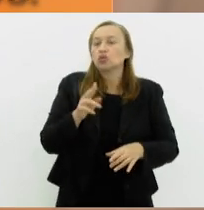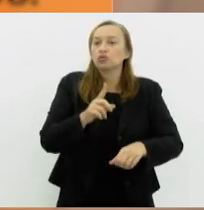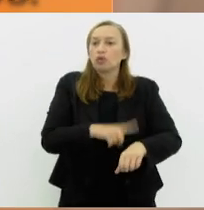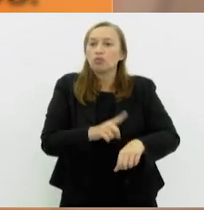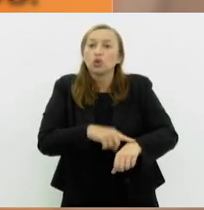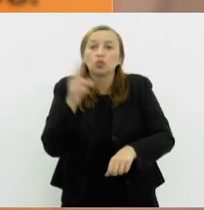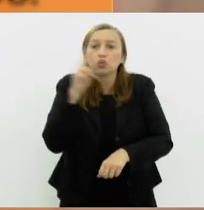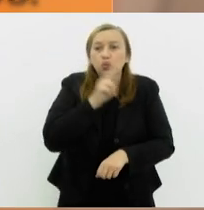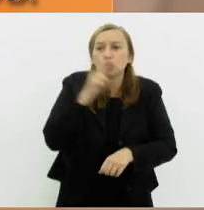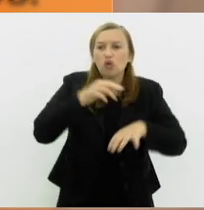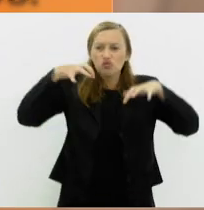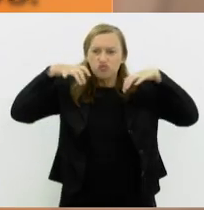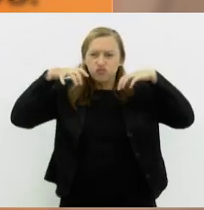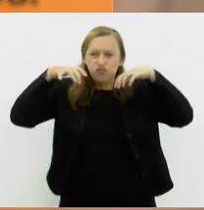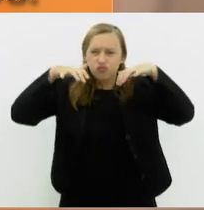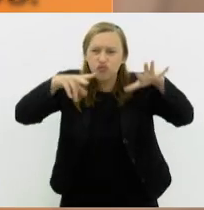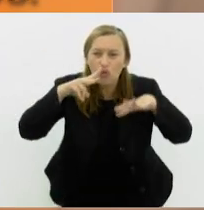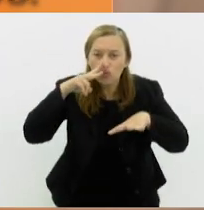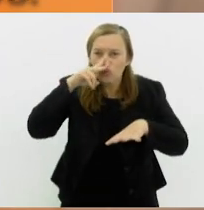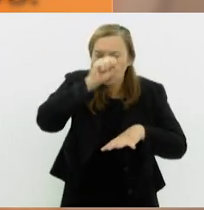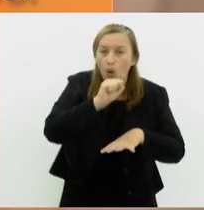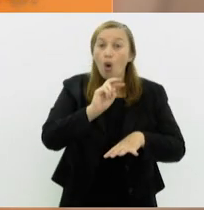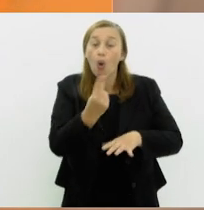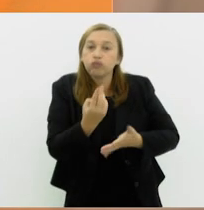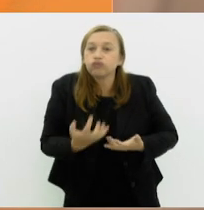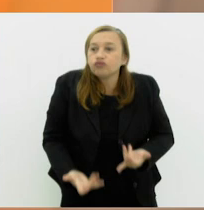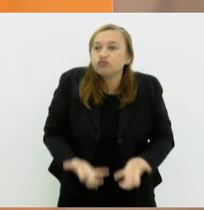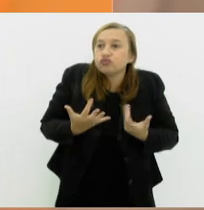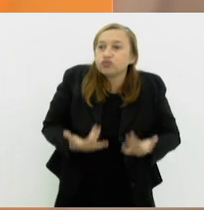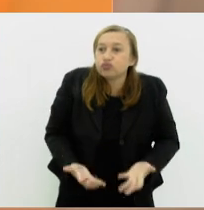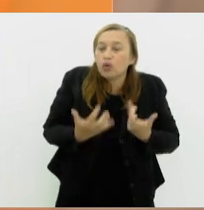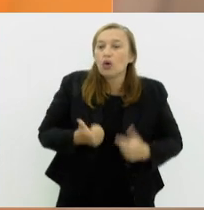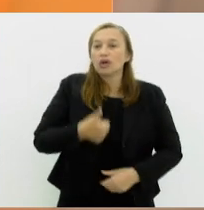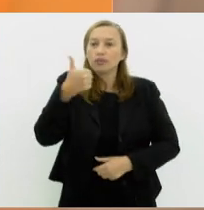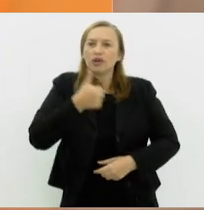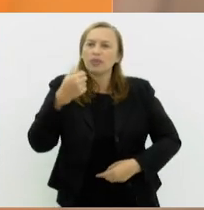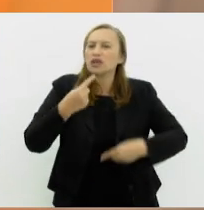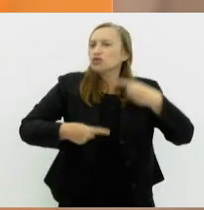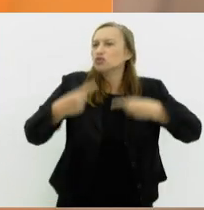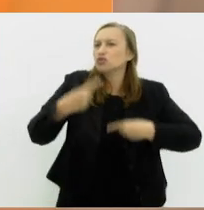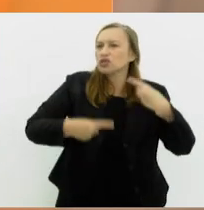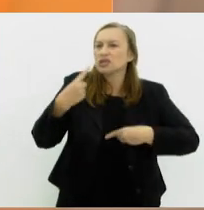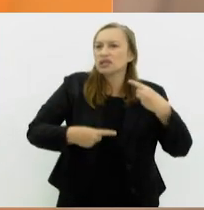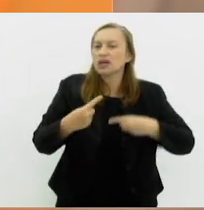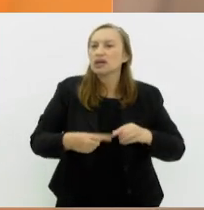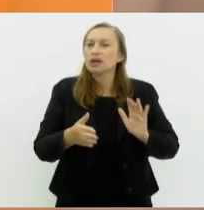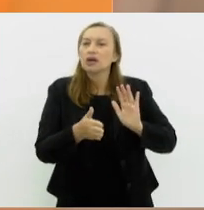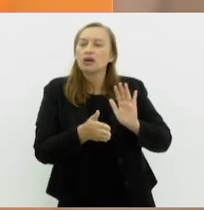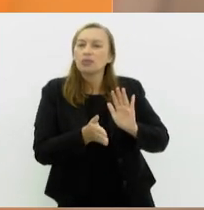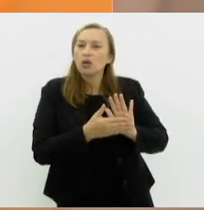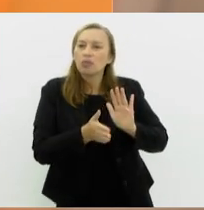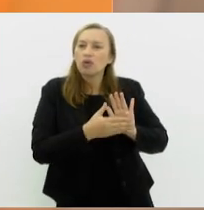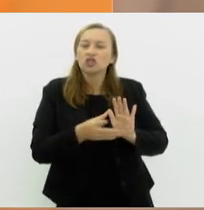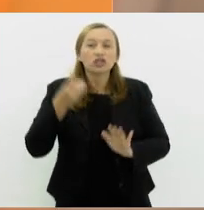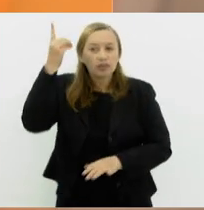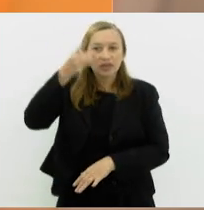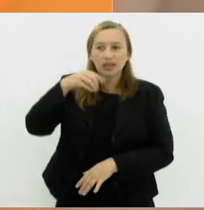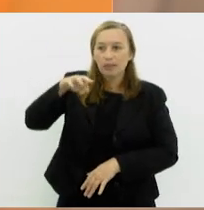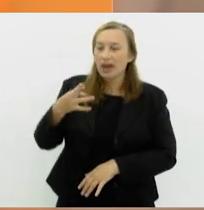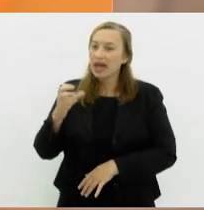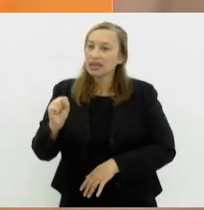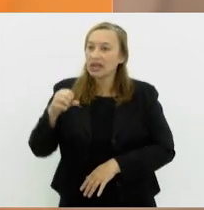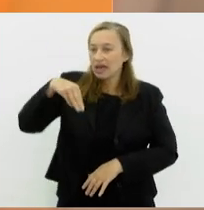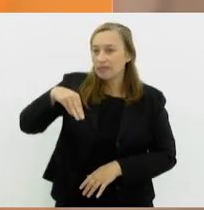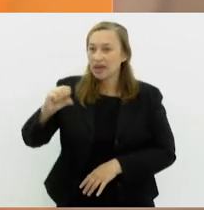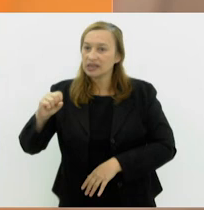causadas por chuvas fortes ou incêndios. Em primeira discussão, uma proposta da deputada Marina do MST, que